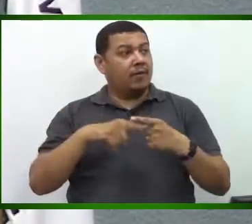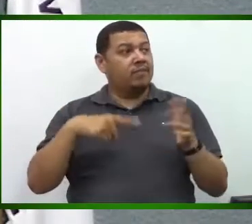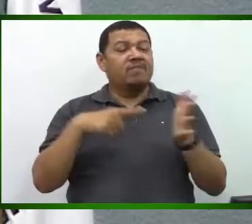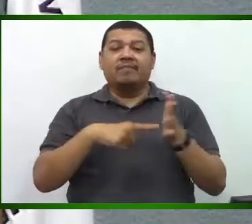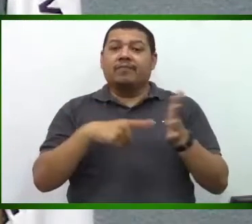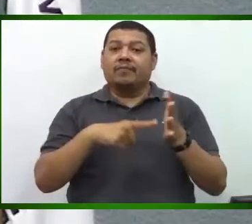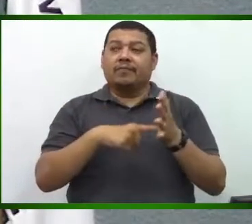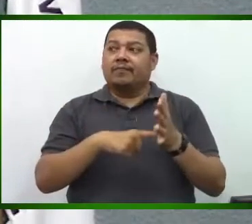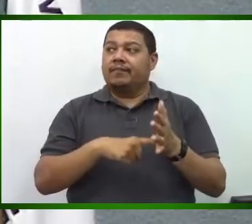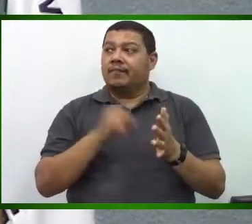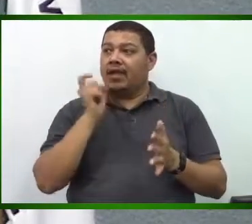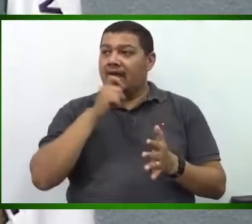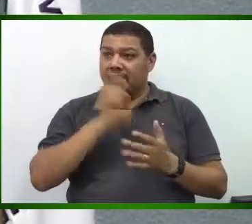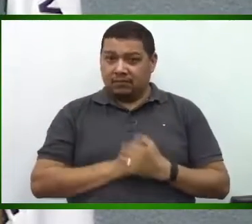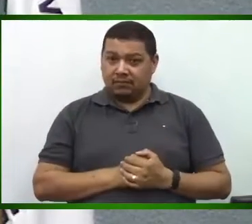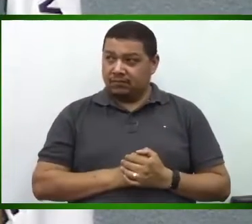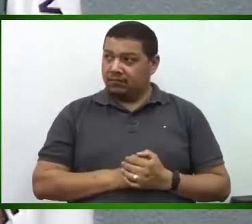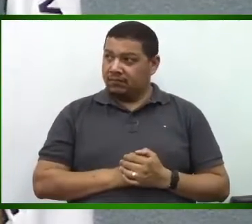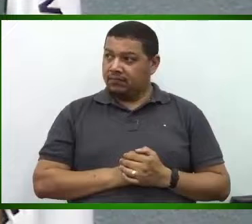infundada?